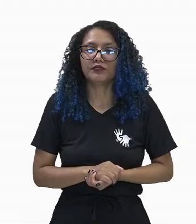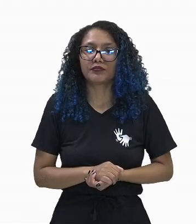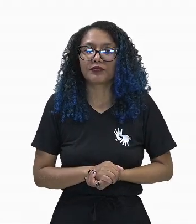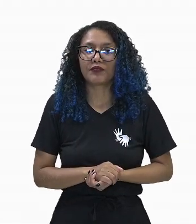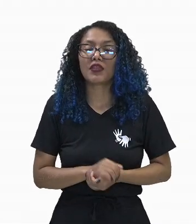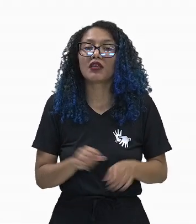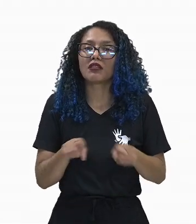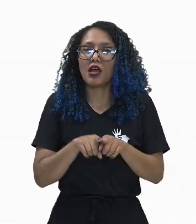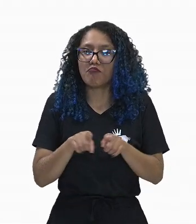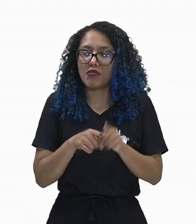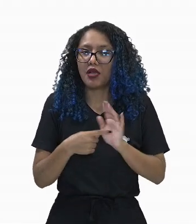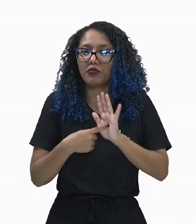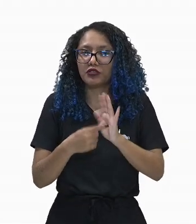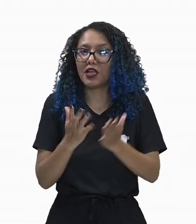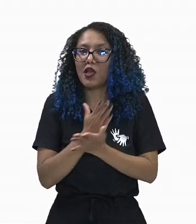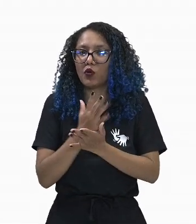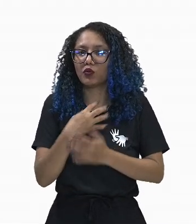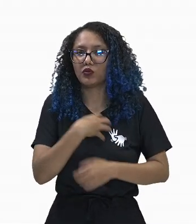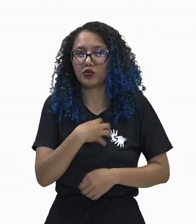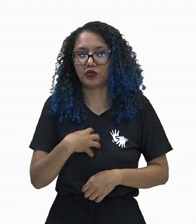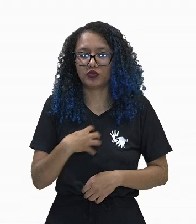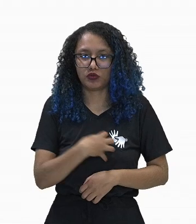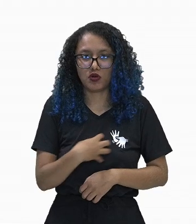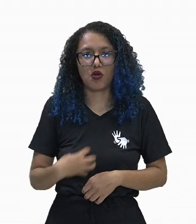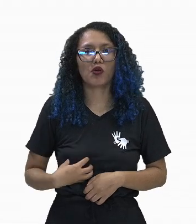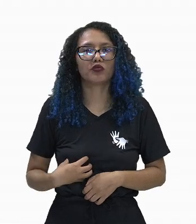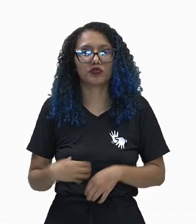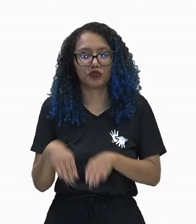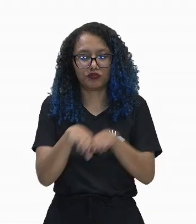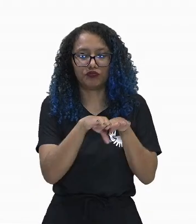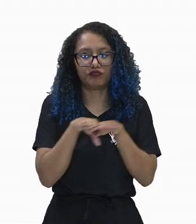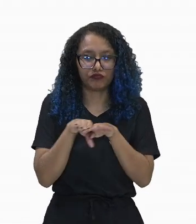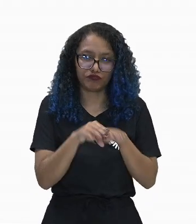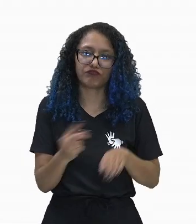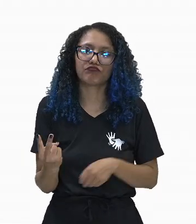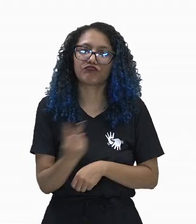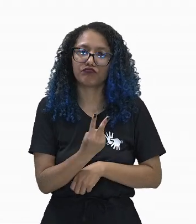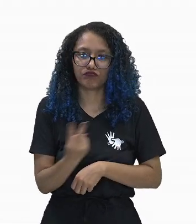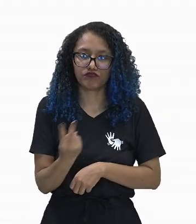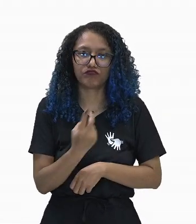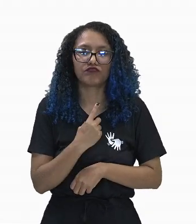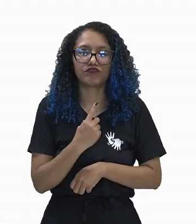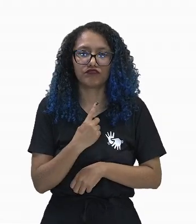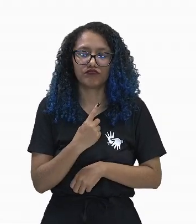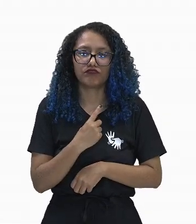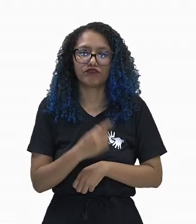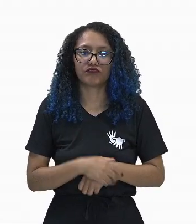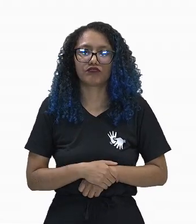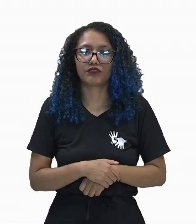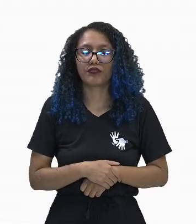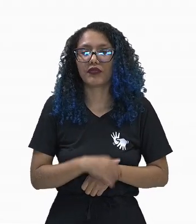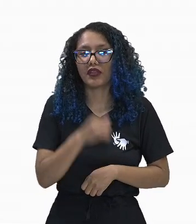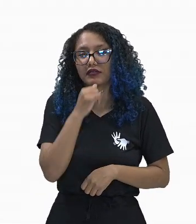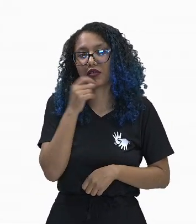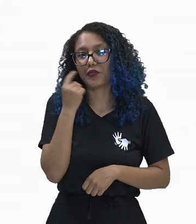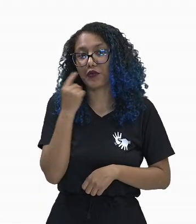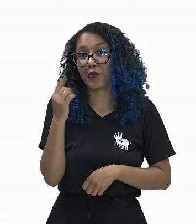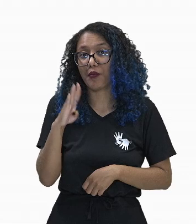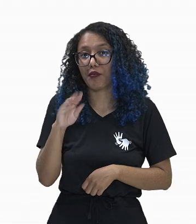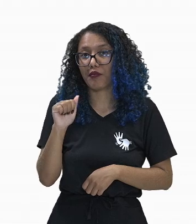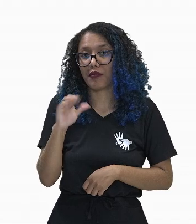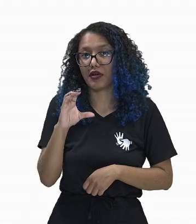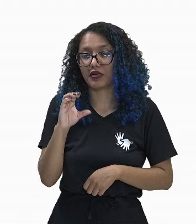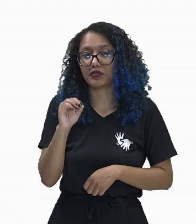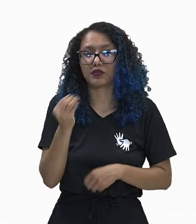vimos alguns órgãos que são afins dos dois sistemas apresentados aqui. O baço, por exemplo, no